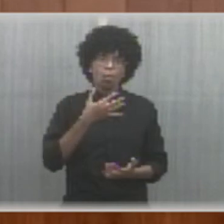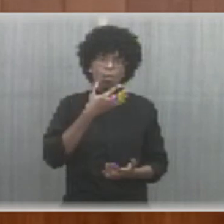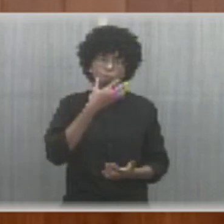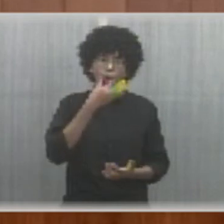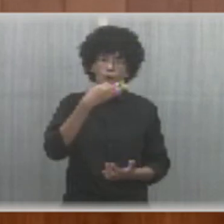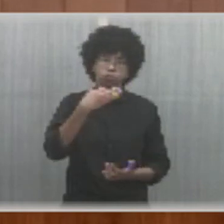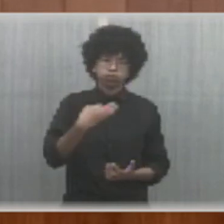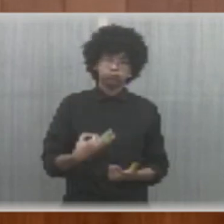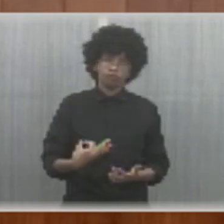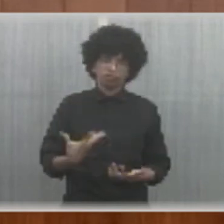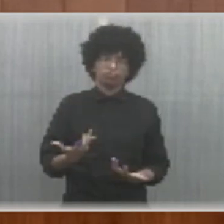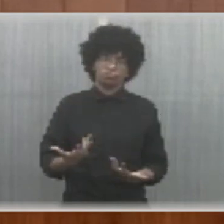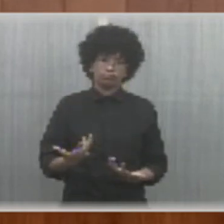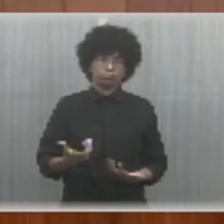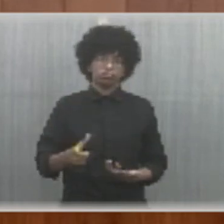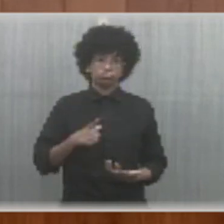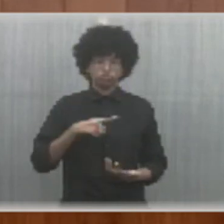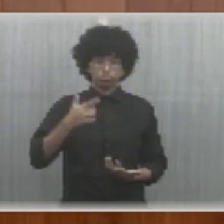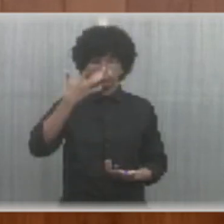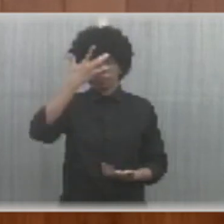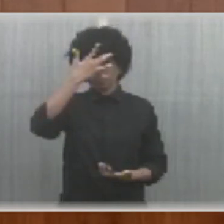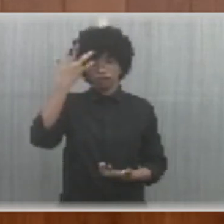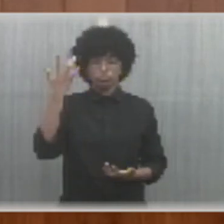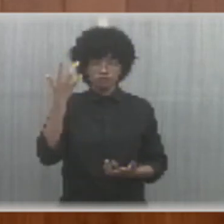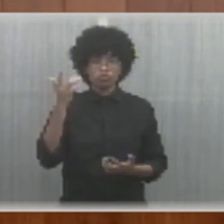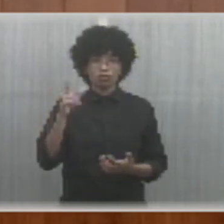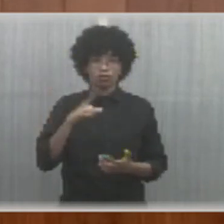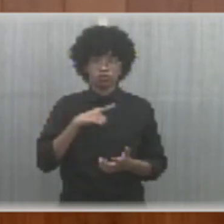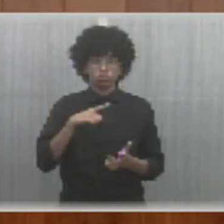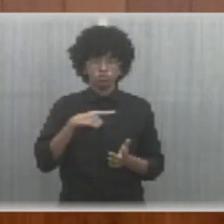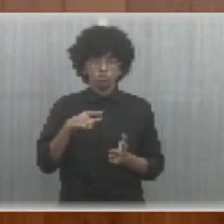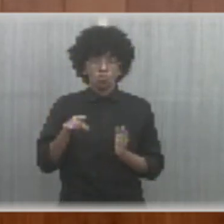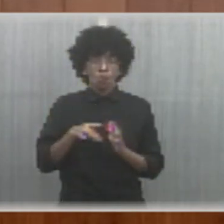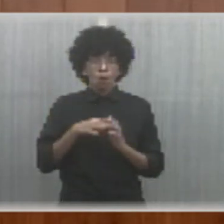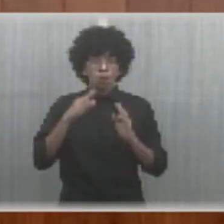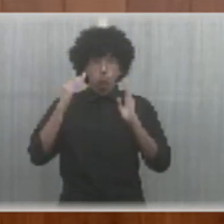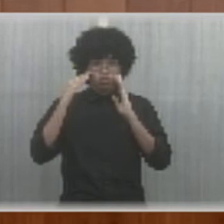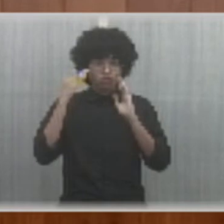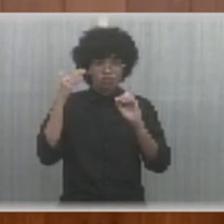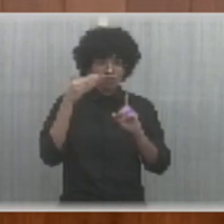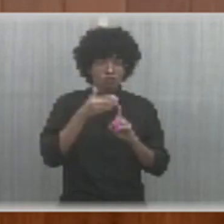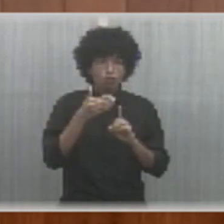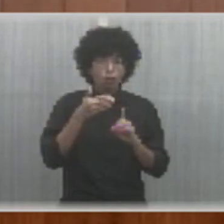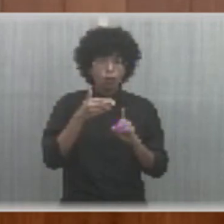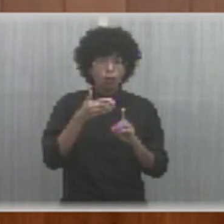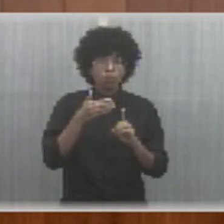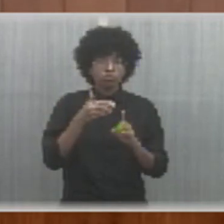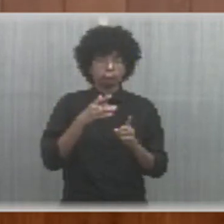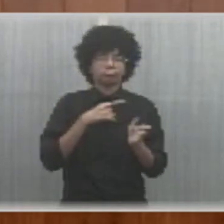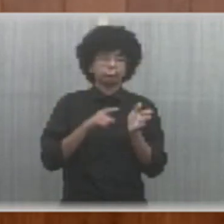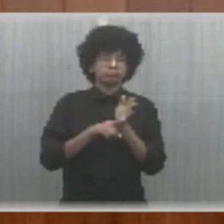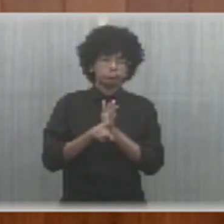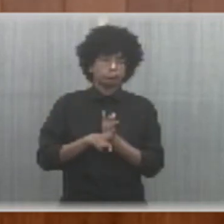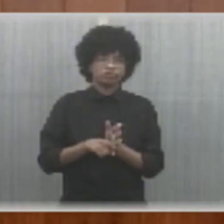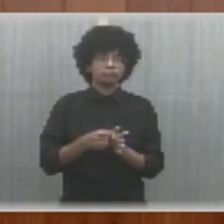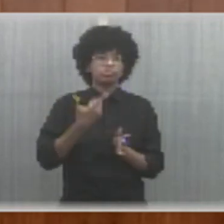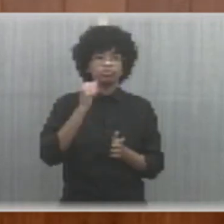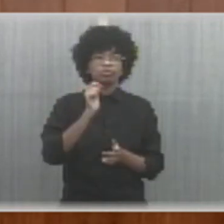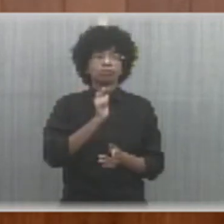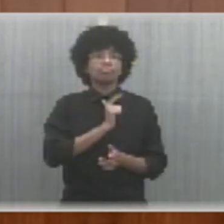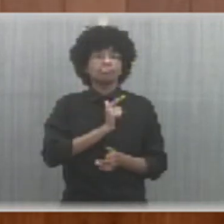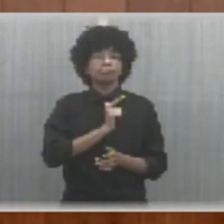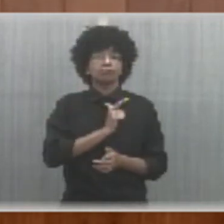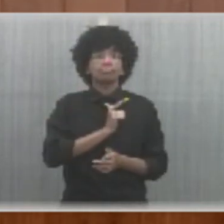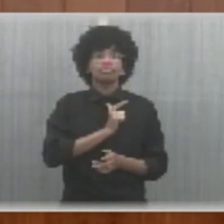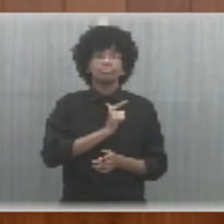pessoas com foro privilegiado sendo investigado. Quem tem foro no Superior Tribunal de